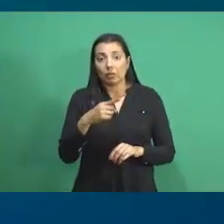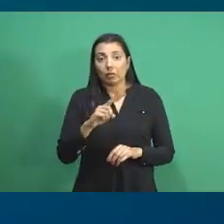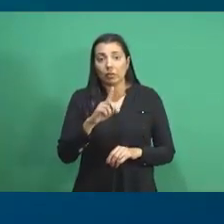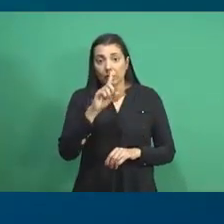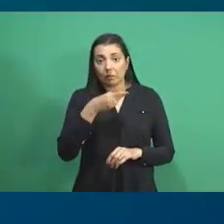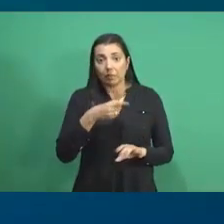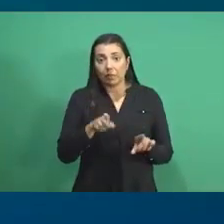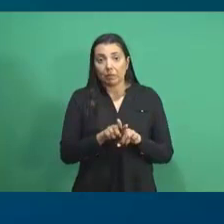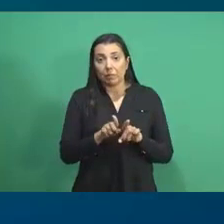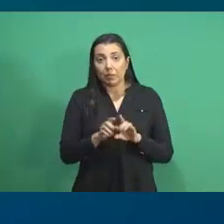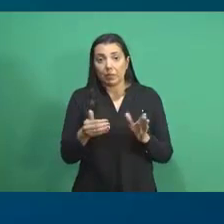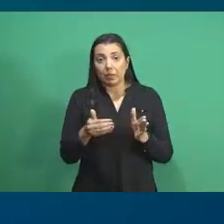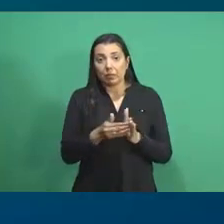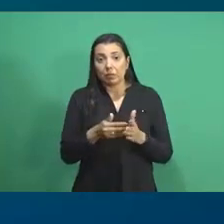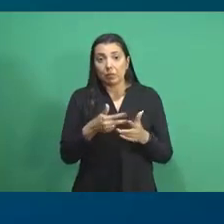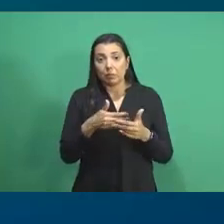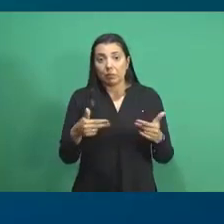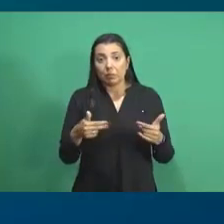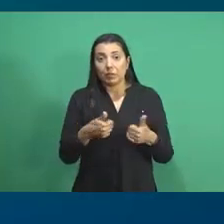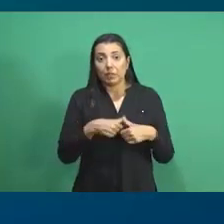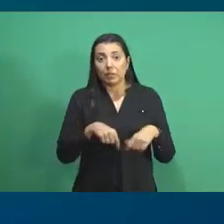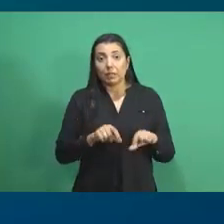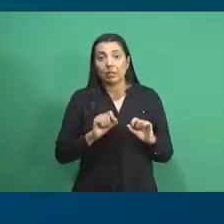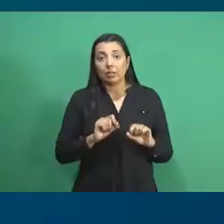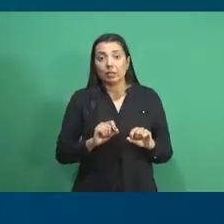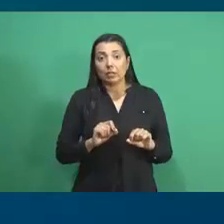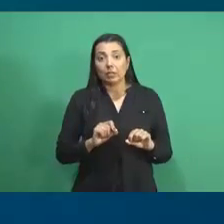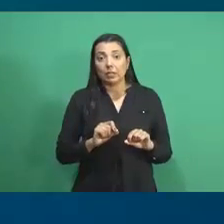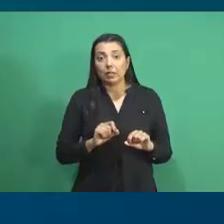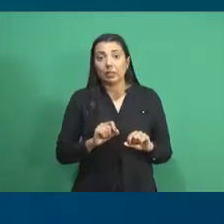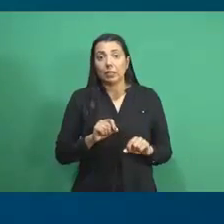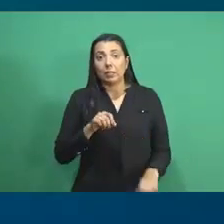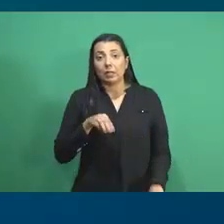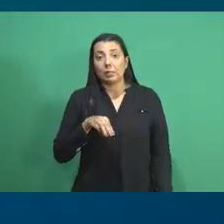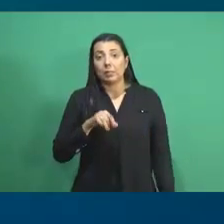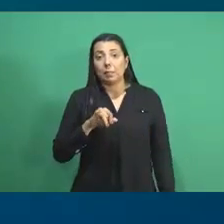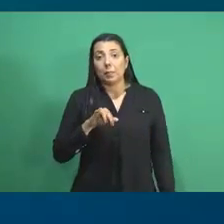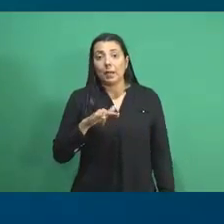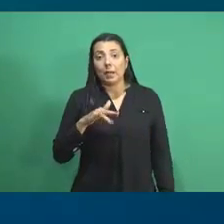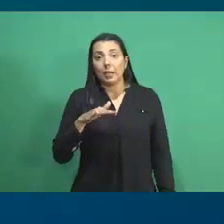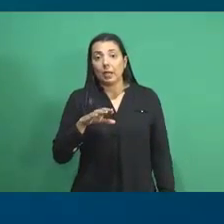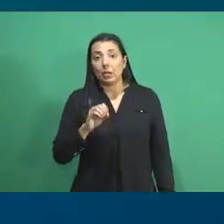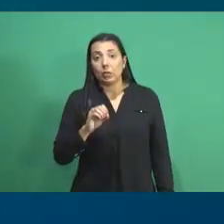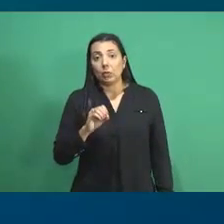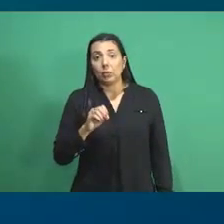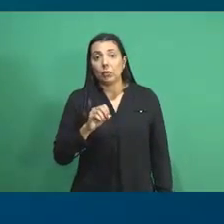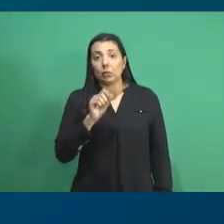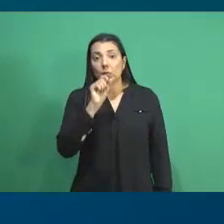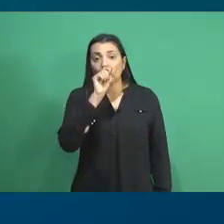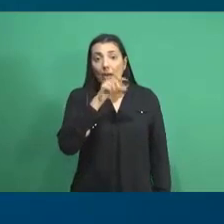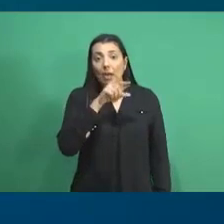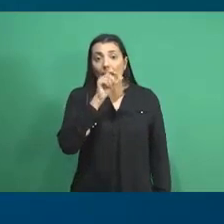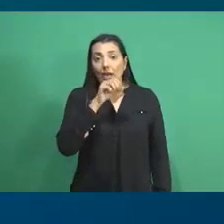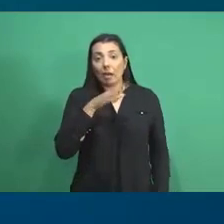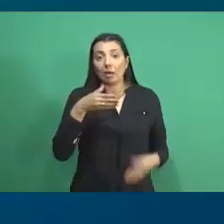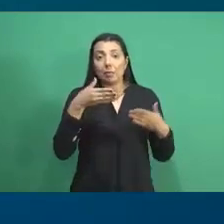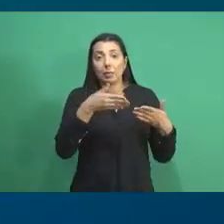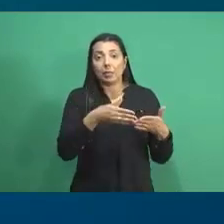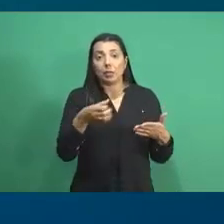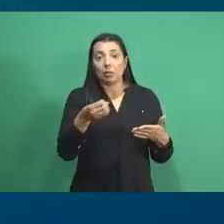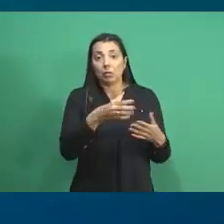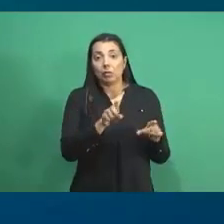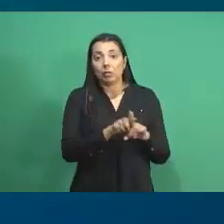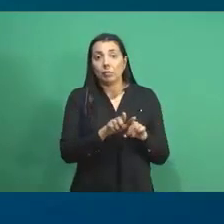determinadas nessa última expedição. Estamos, o Mário Conrath, que é um especialista em aves e vai estar participando de uma nova